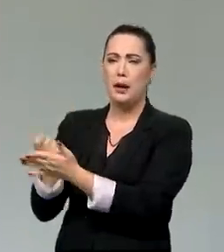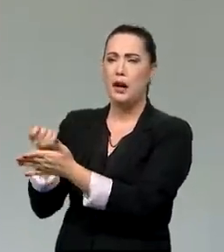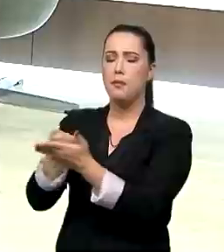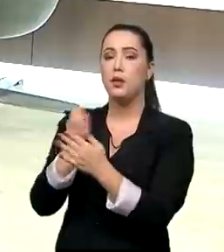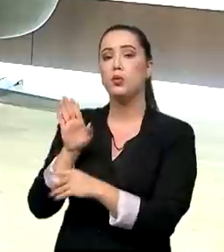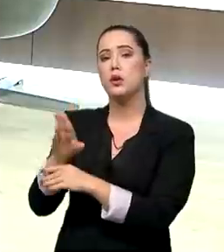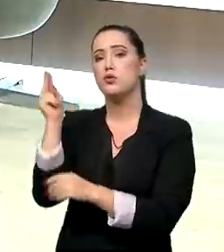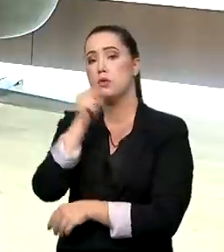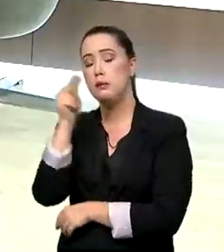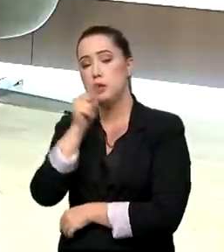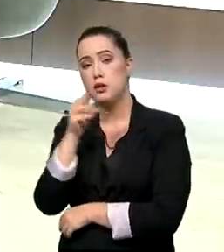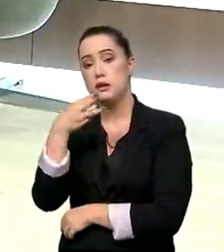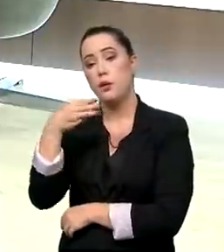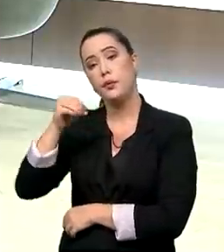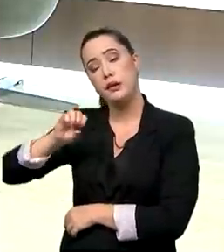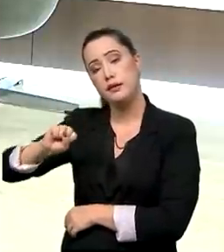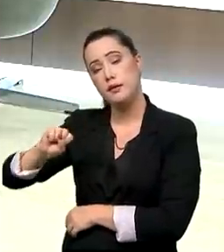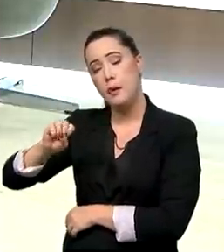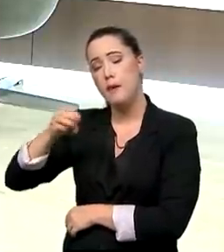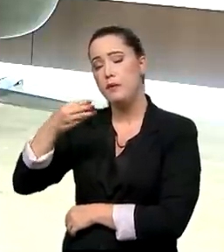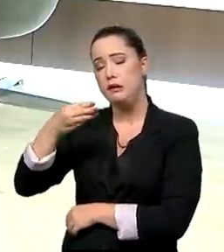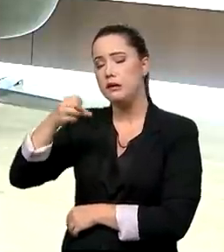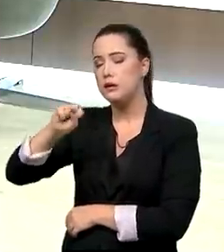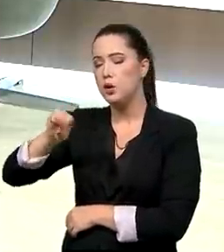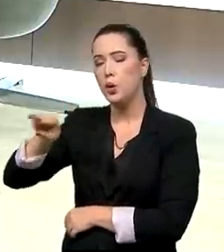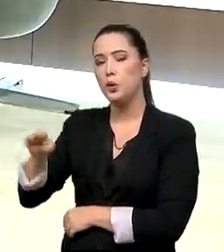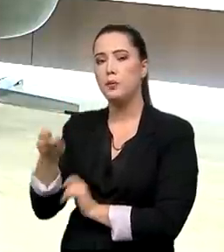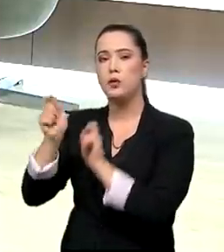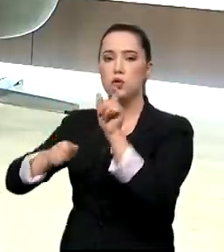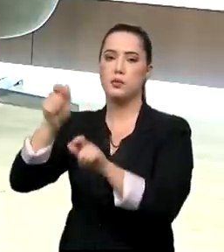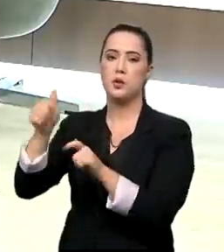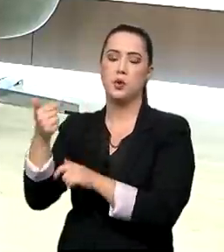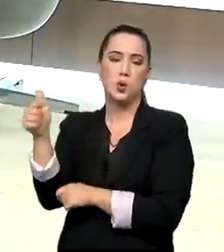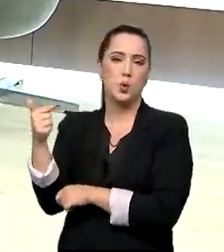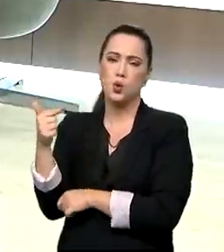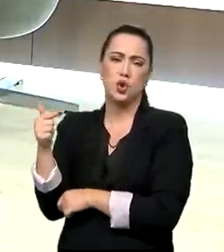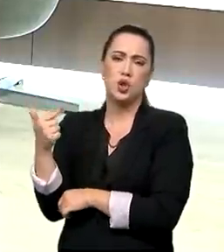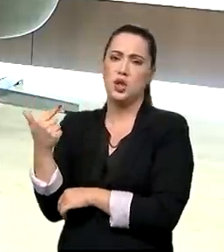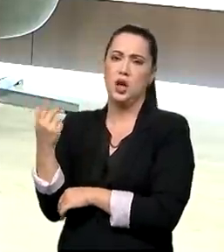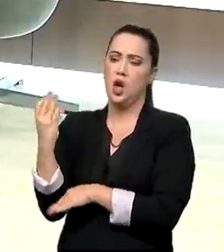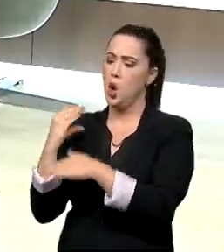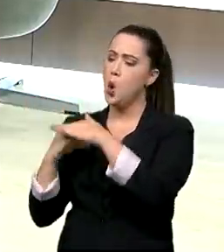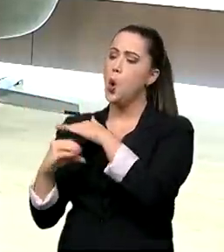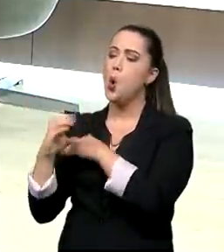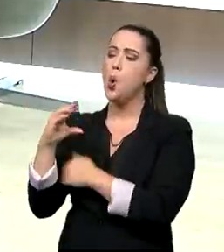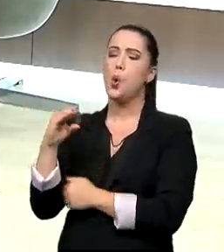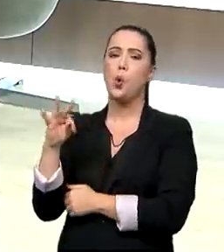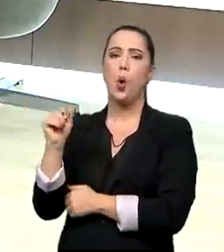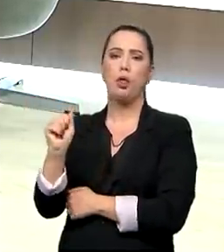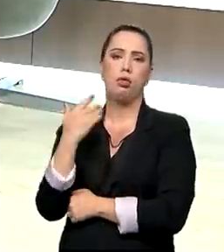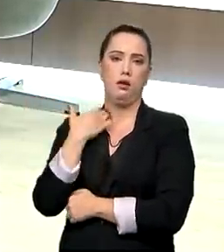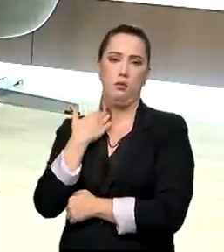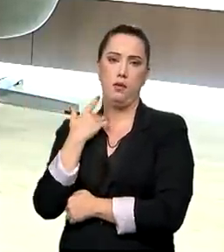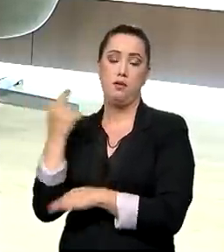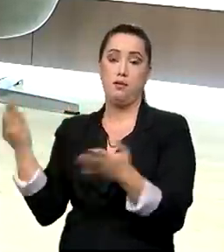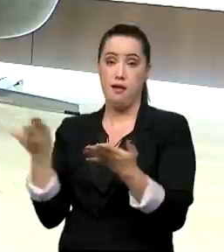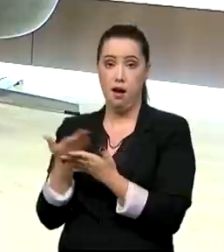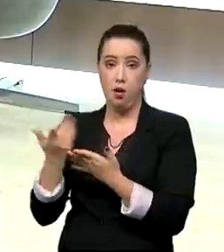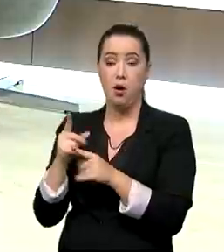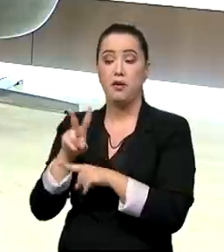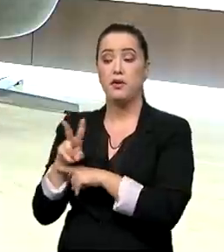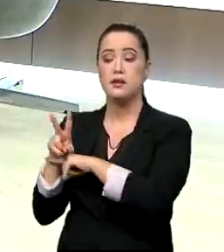incluídas no sistema bancário, que não estavam. E a Caixa lançou também, nesse segundo semestre, uma linha específica de